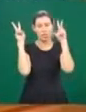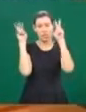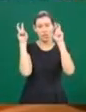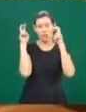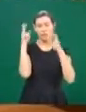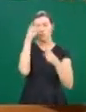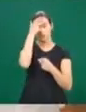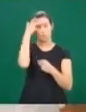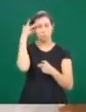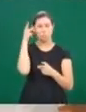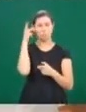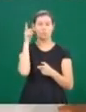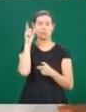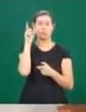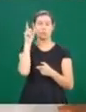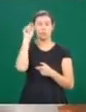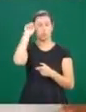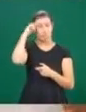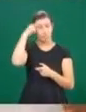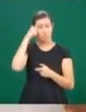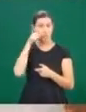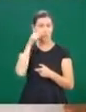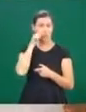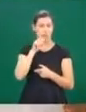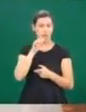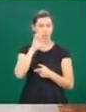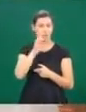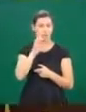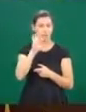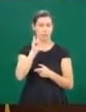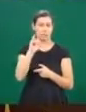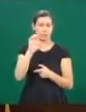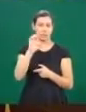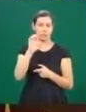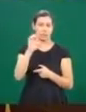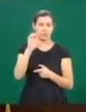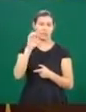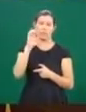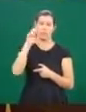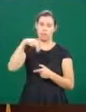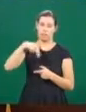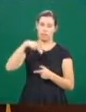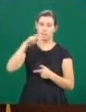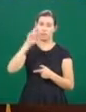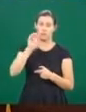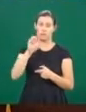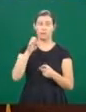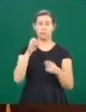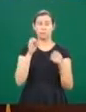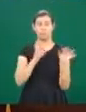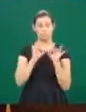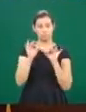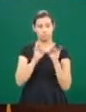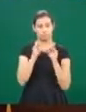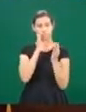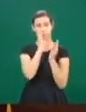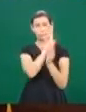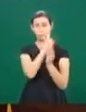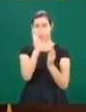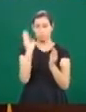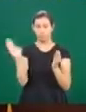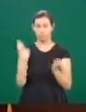a dia da pessoa negra, Etienne resolveu montar uma biblioteca. A Livraria Banto começou como um projeto tímido,